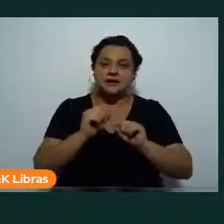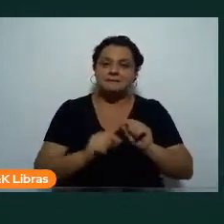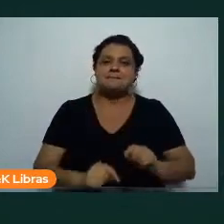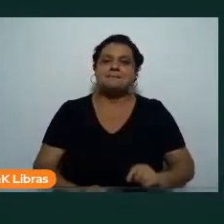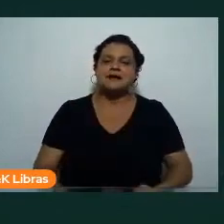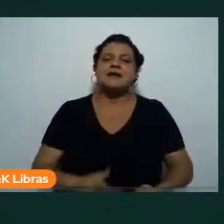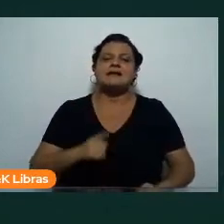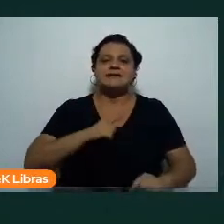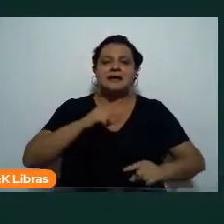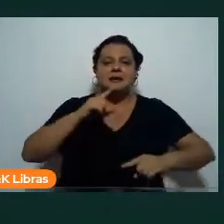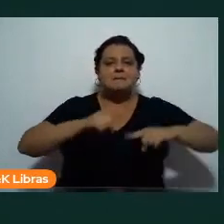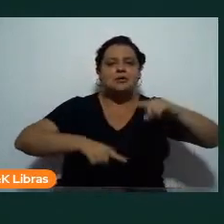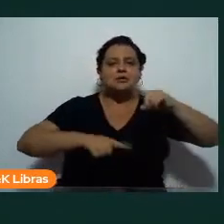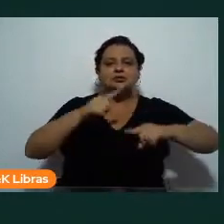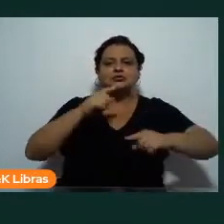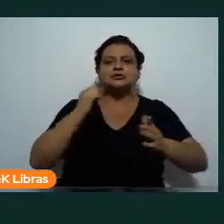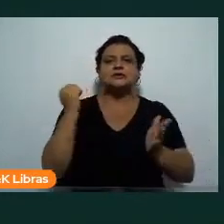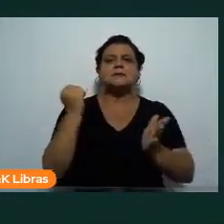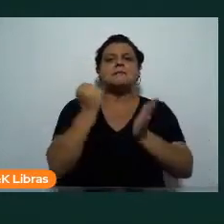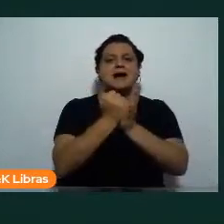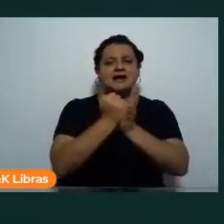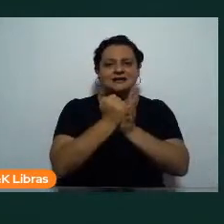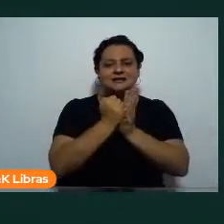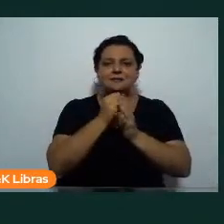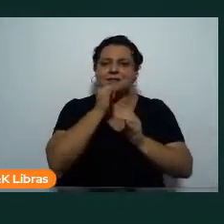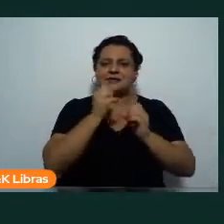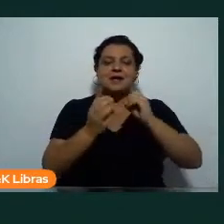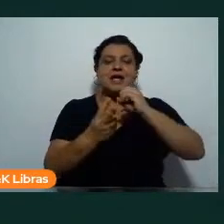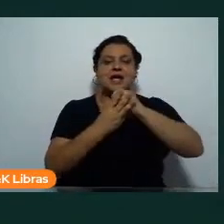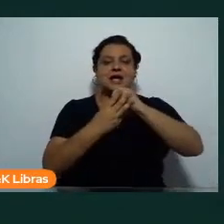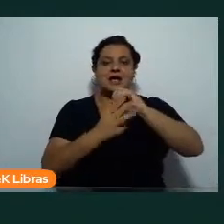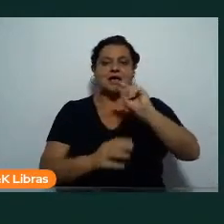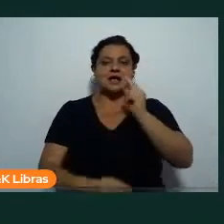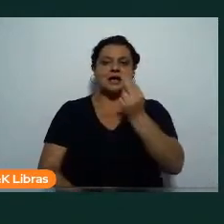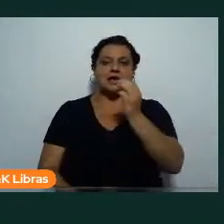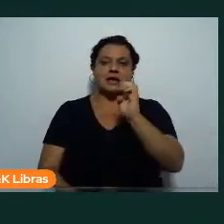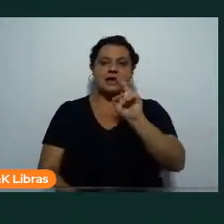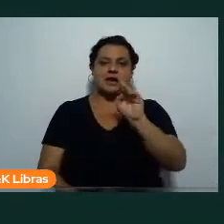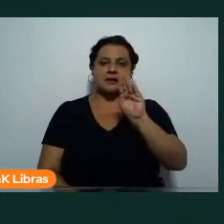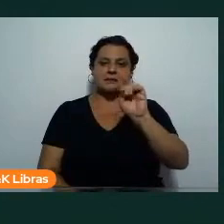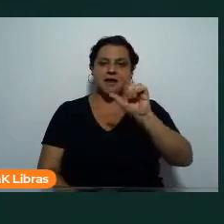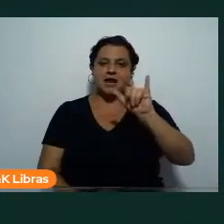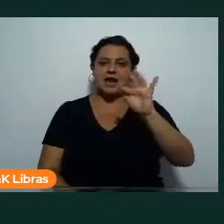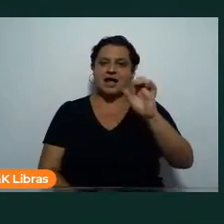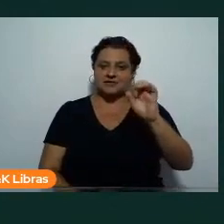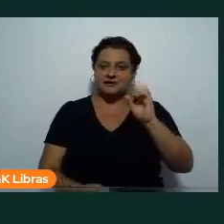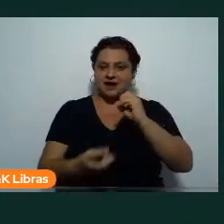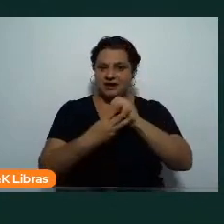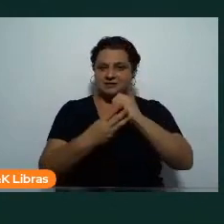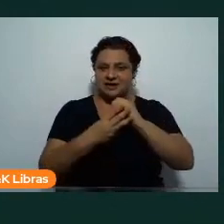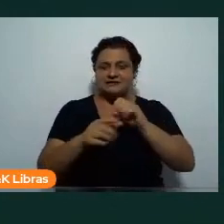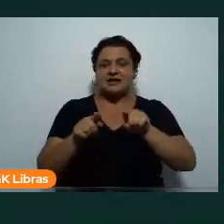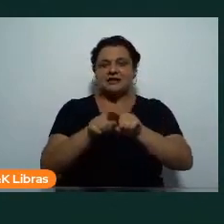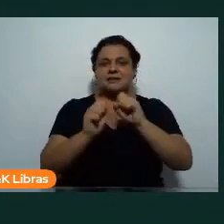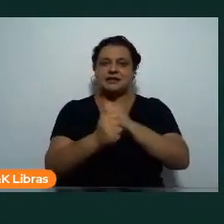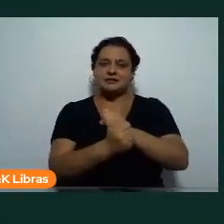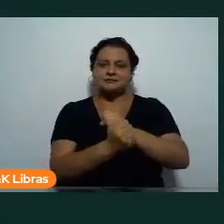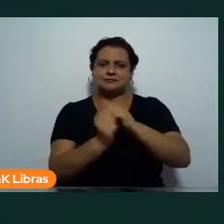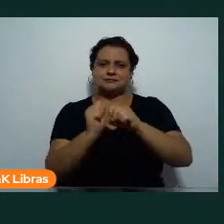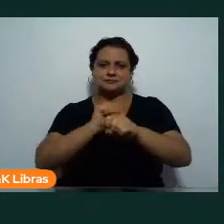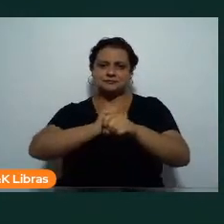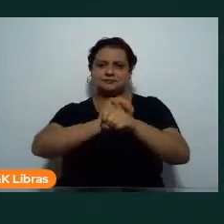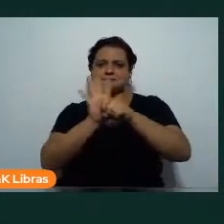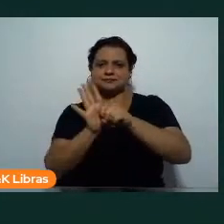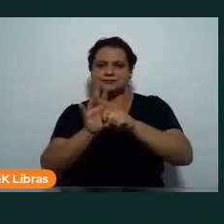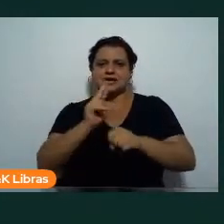produtos de marketing multinível como Herbalife, como Rinode, como Forever Young,